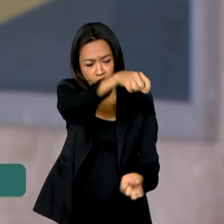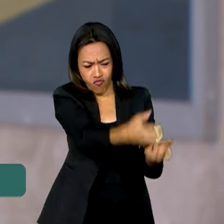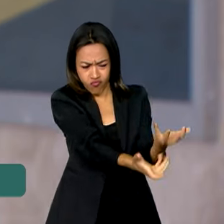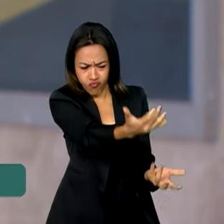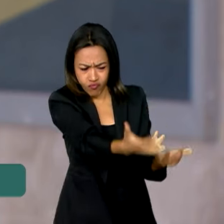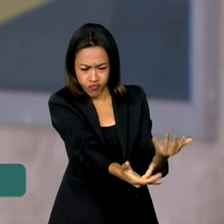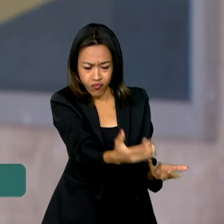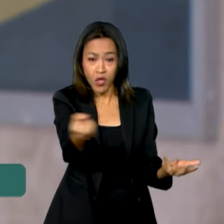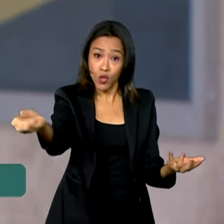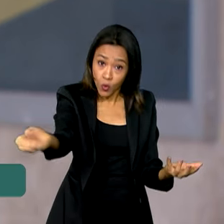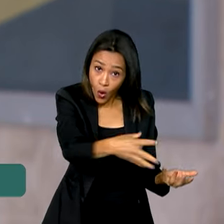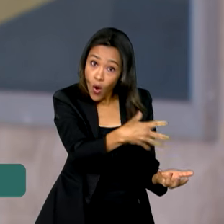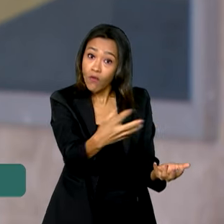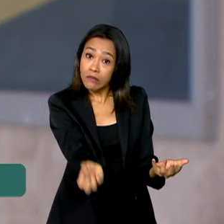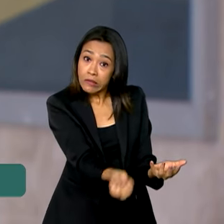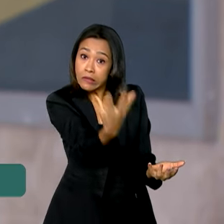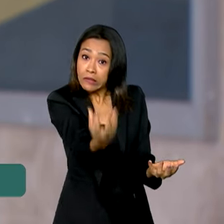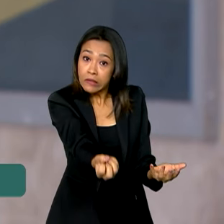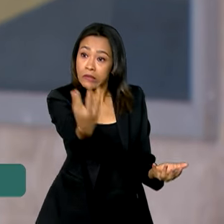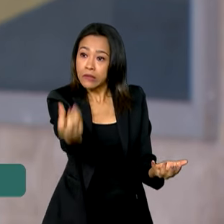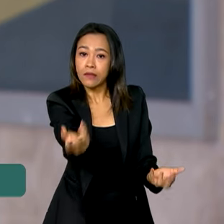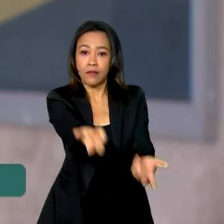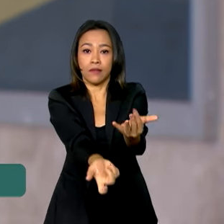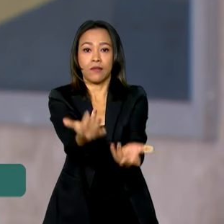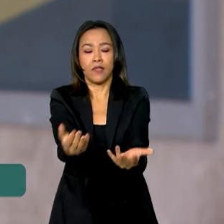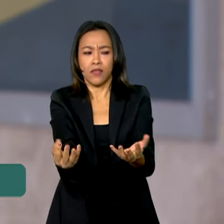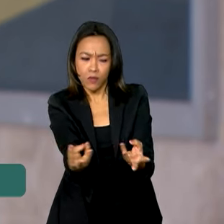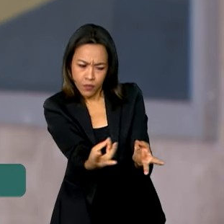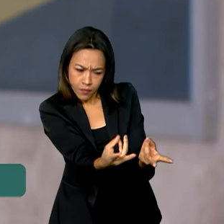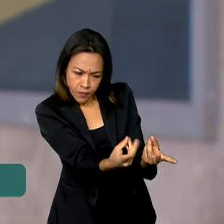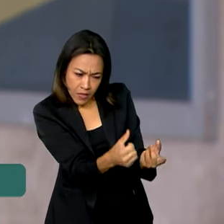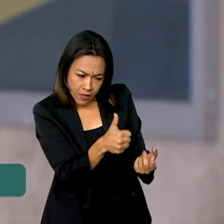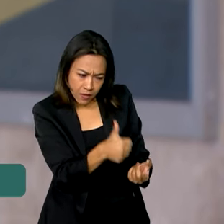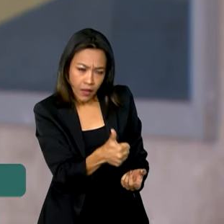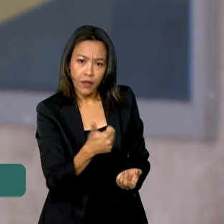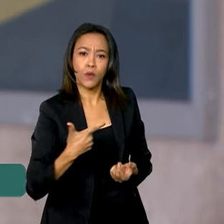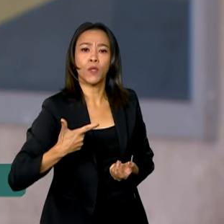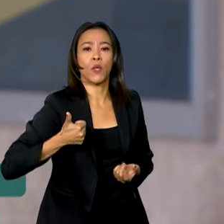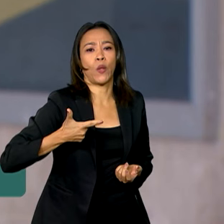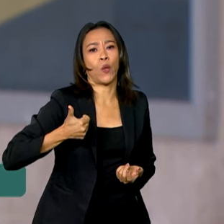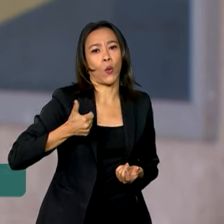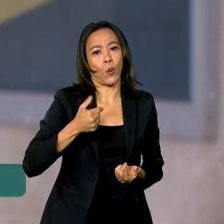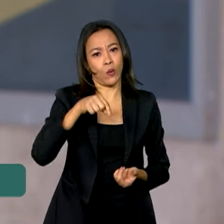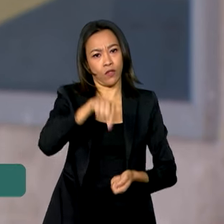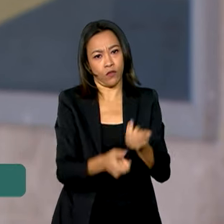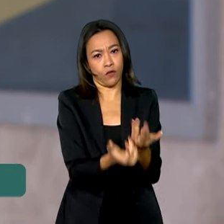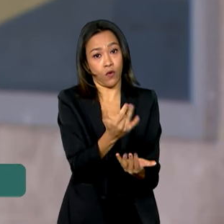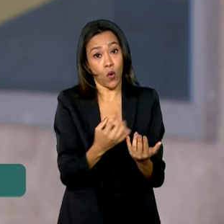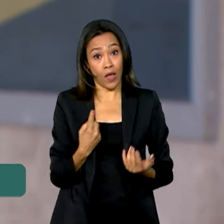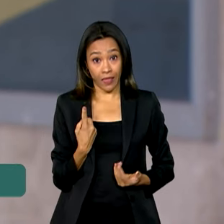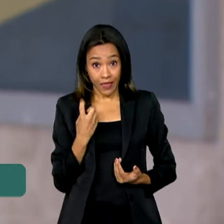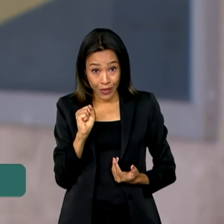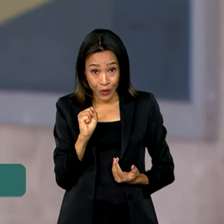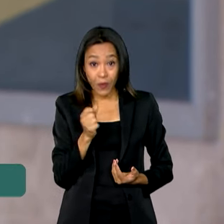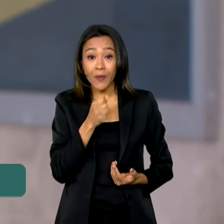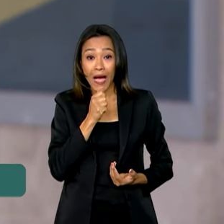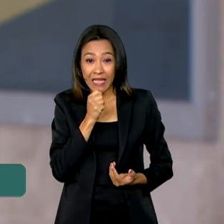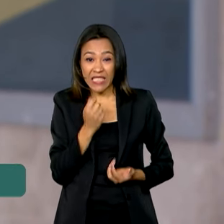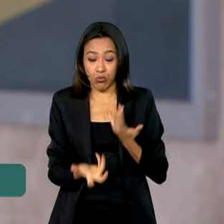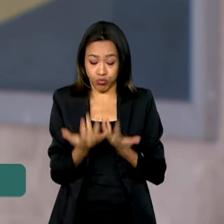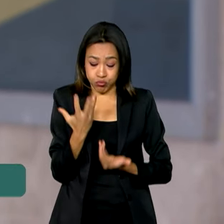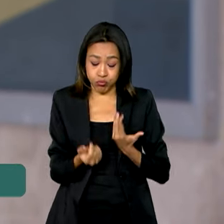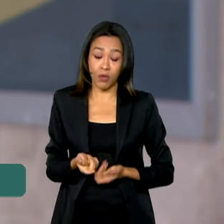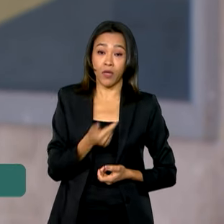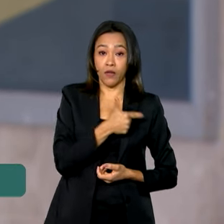novos incêndios aqui no país. Dos 112 focos registrados no Pantanal, 18 estão ativos, 23